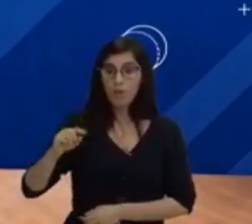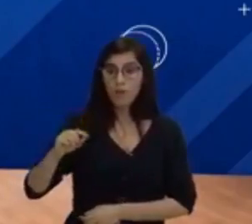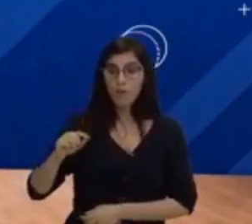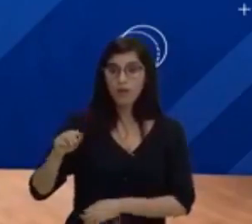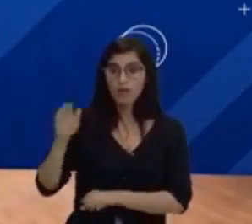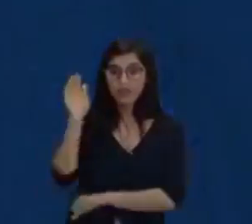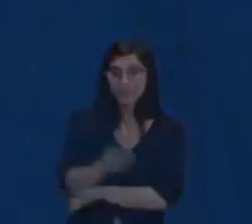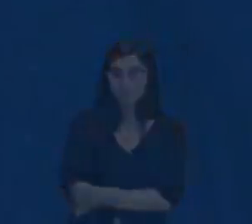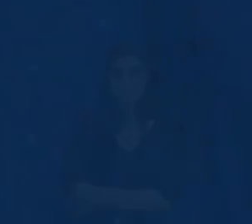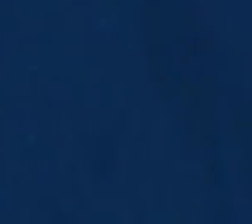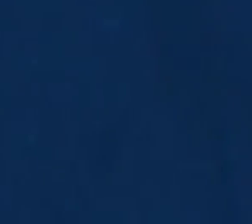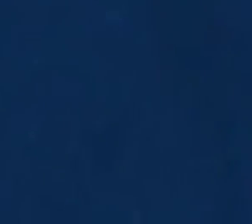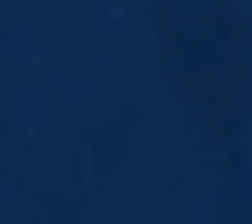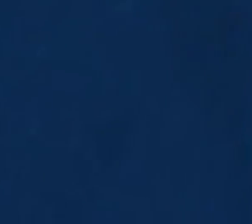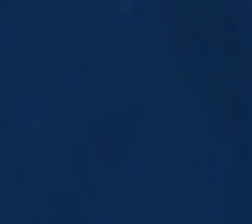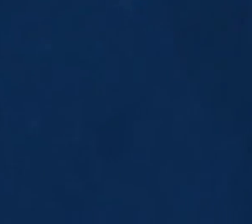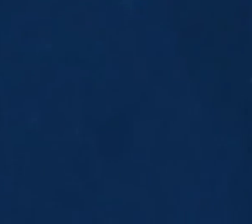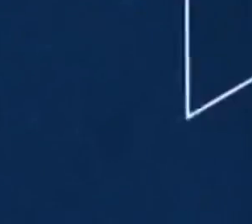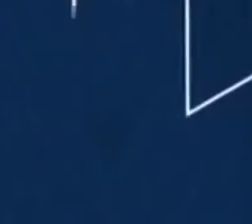a próxima aula.